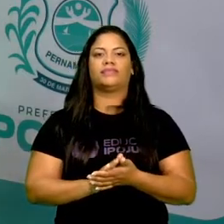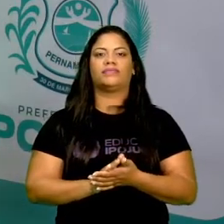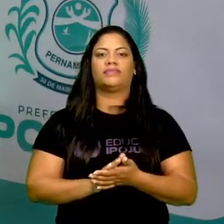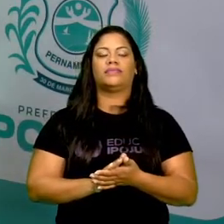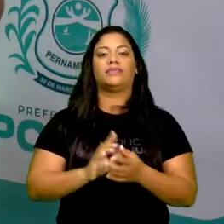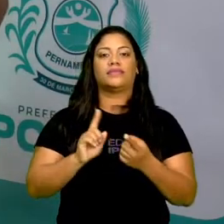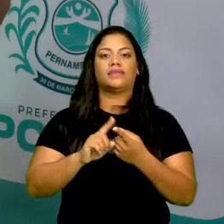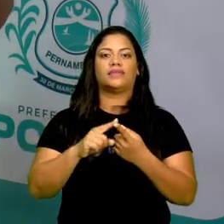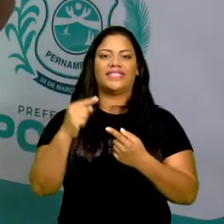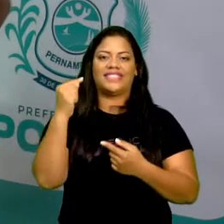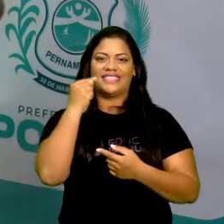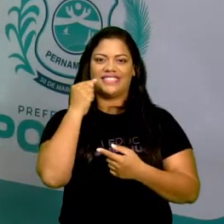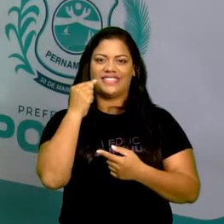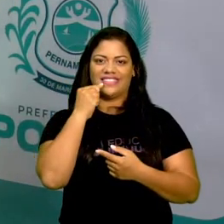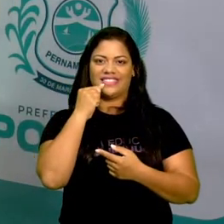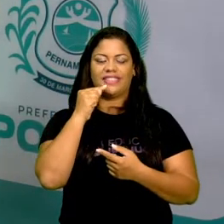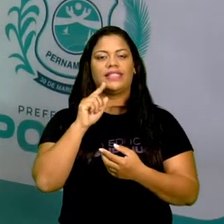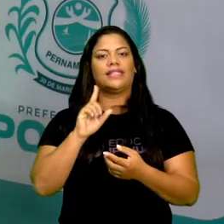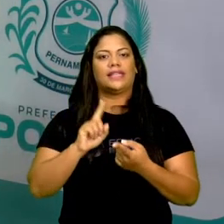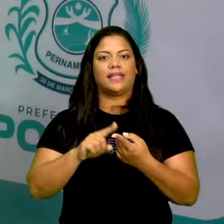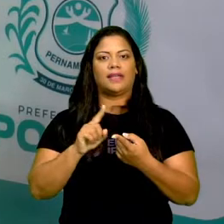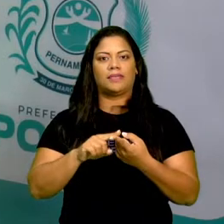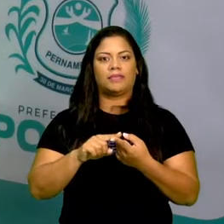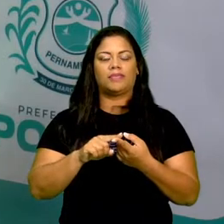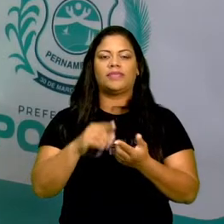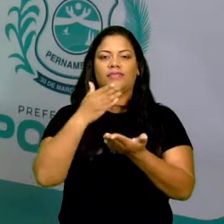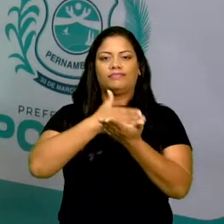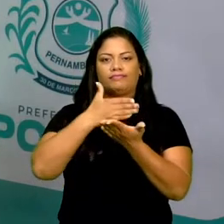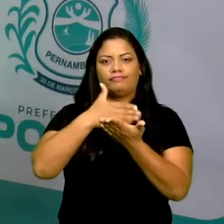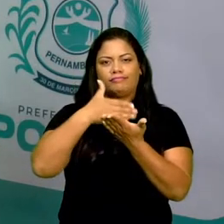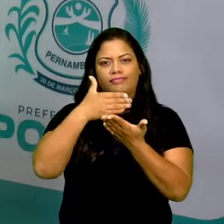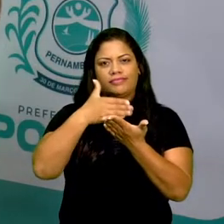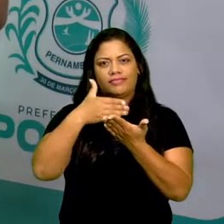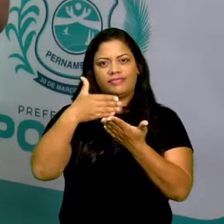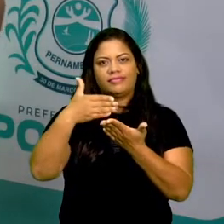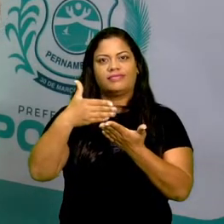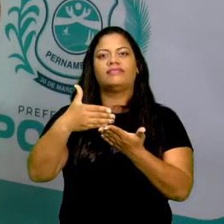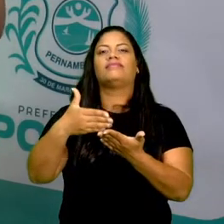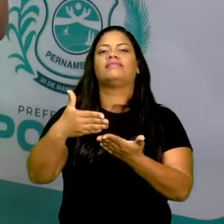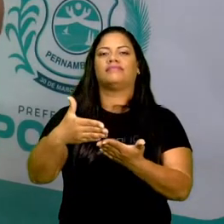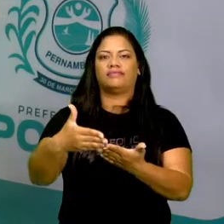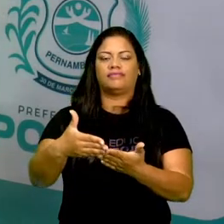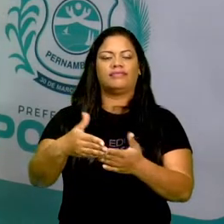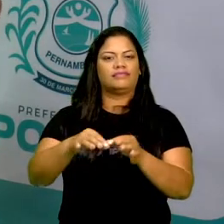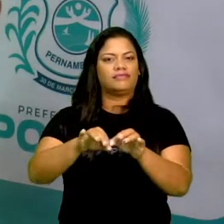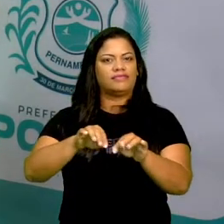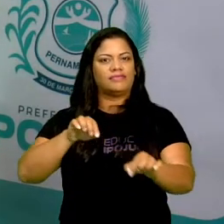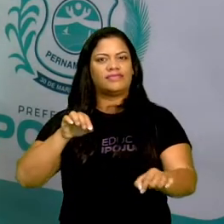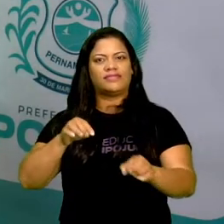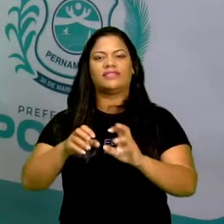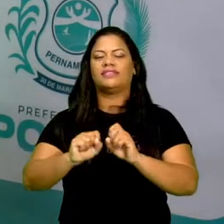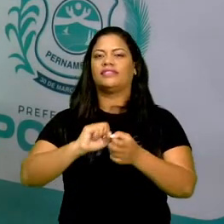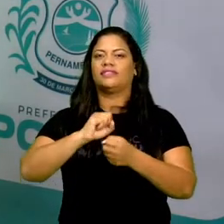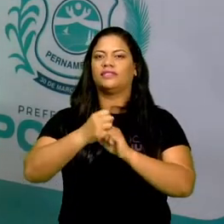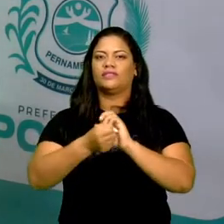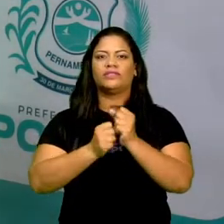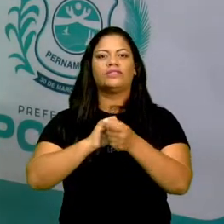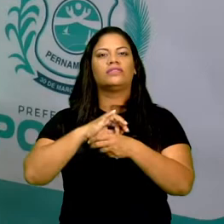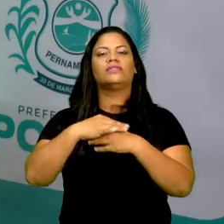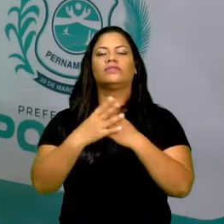promovem também a digestão mecânica, garantindo que o alimento seja rasgado, amassado e